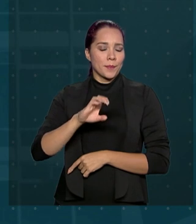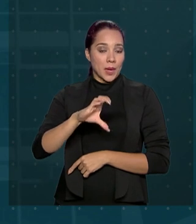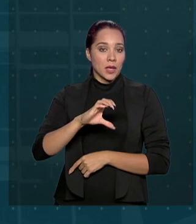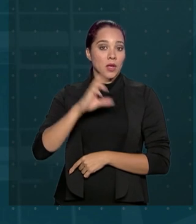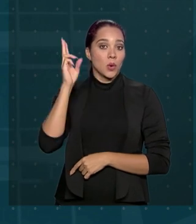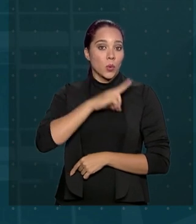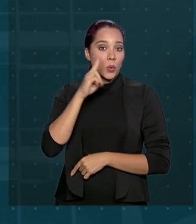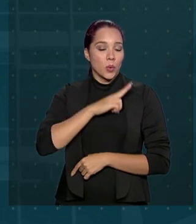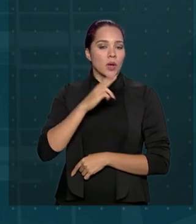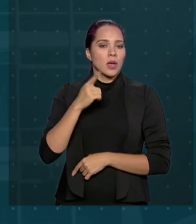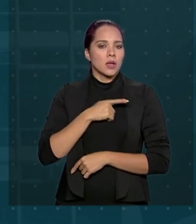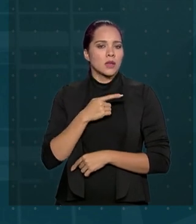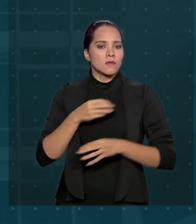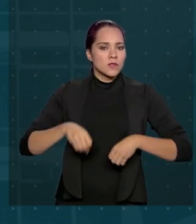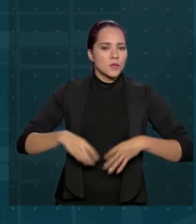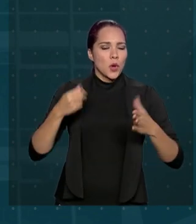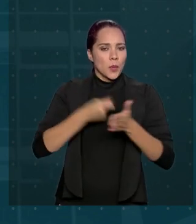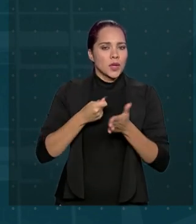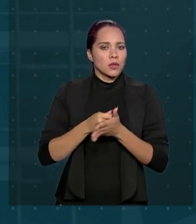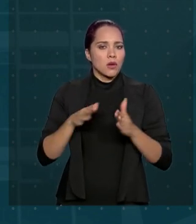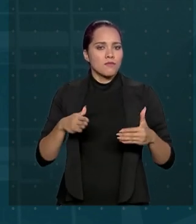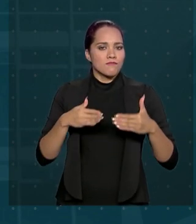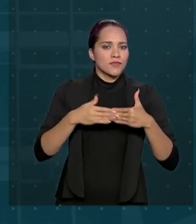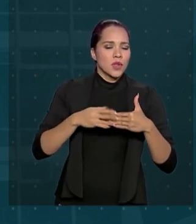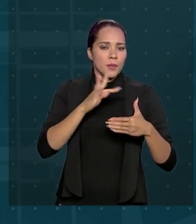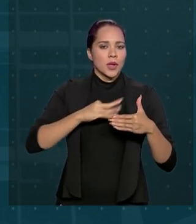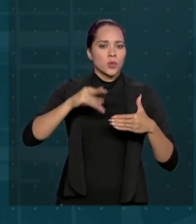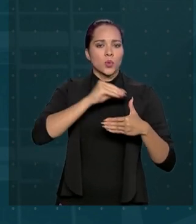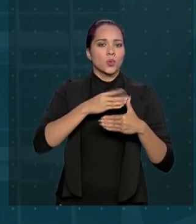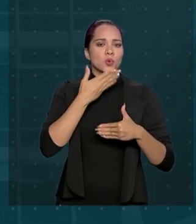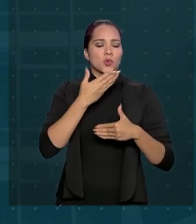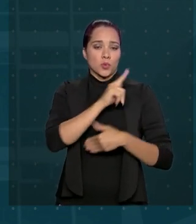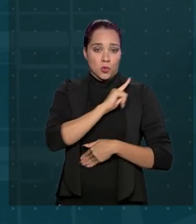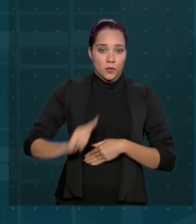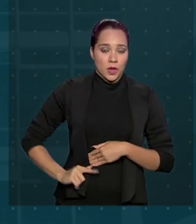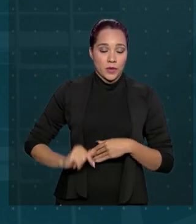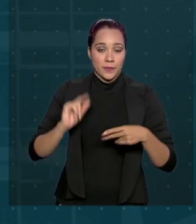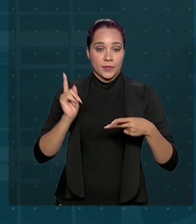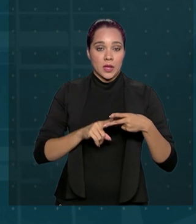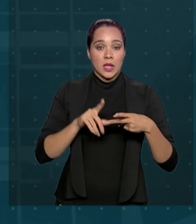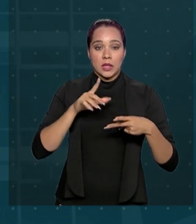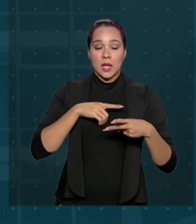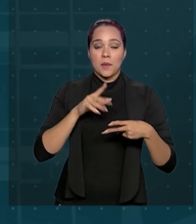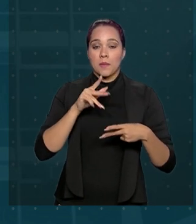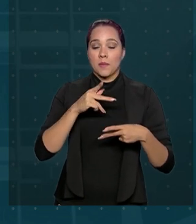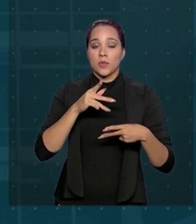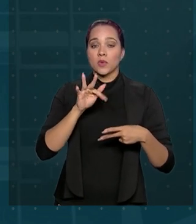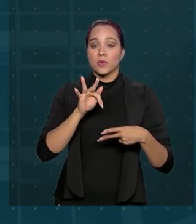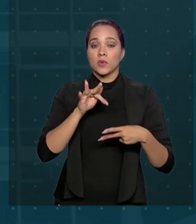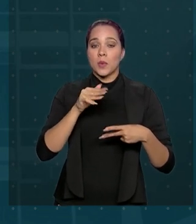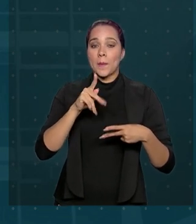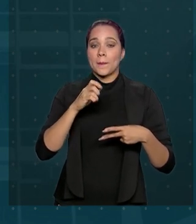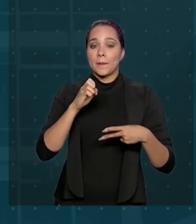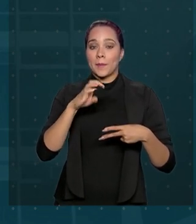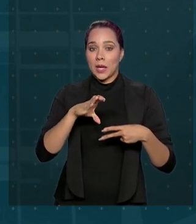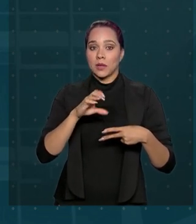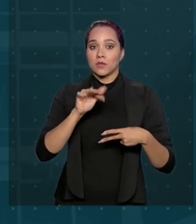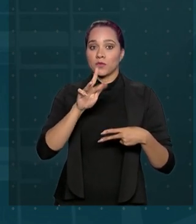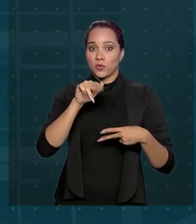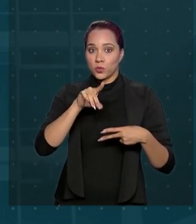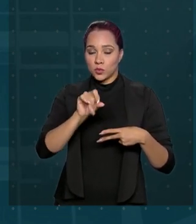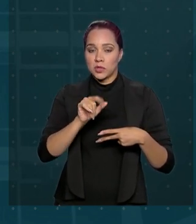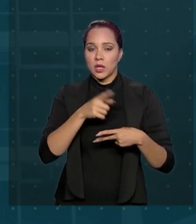crescimento das despesas obrigatórias para todos os níveis de governo. Já a PEC dos fundos propõe a extinção de